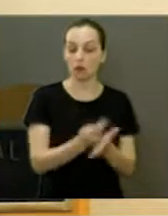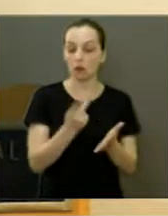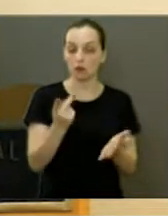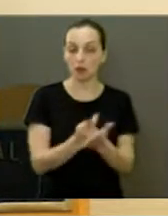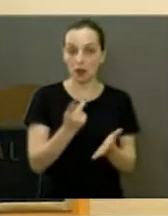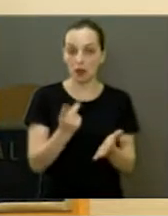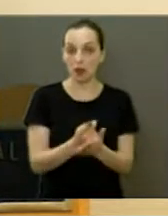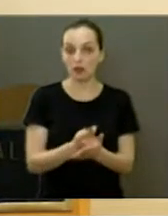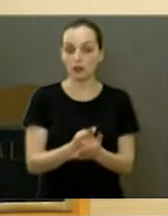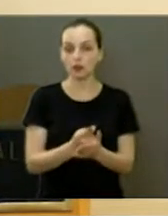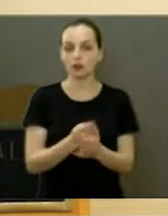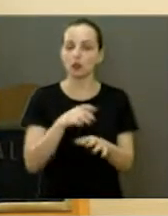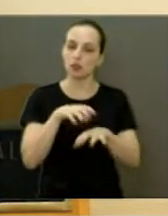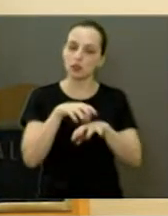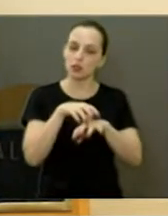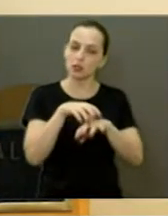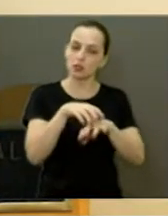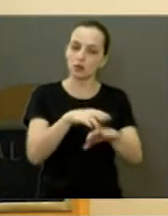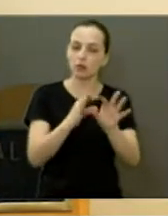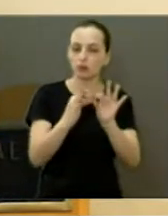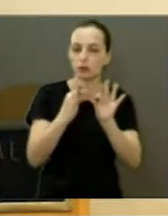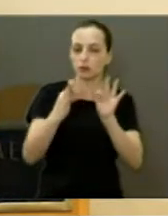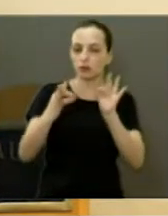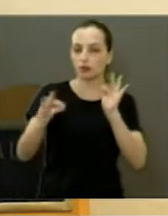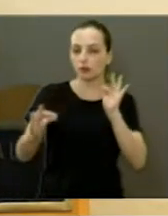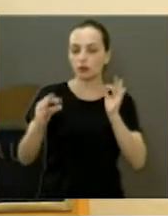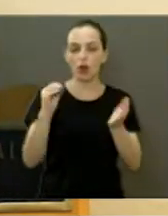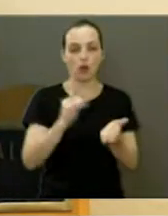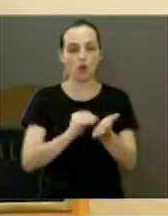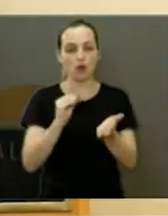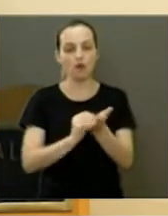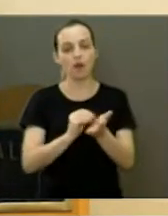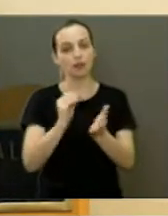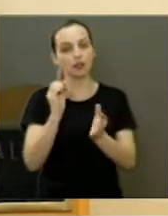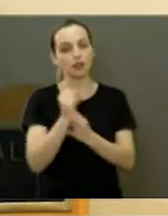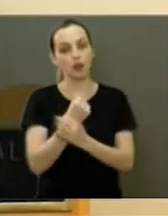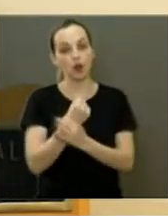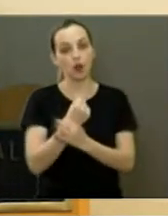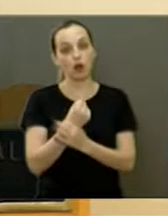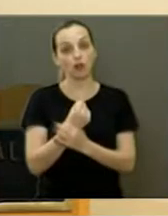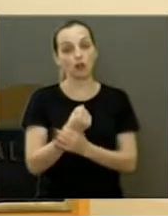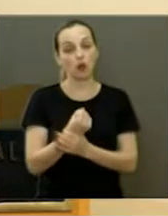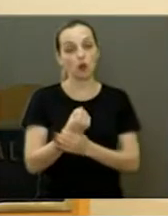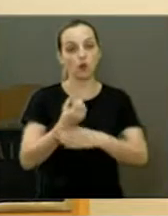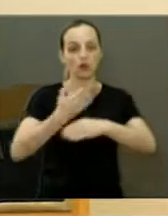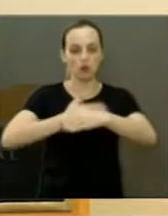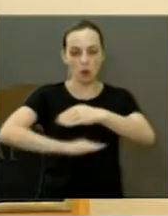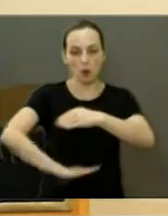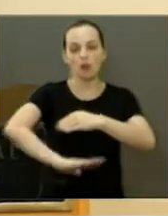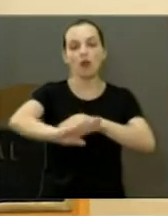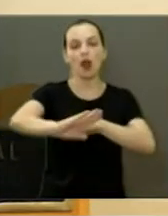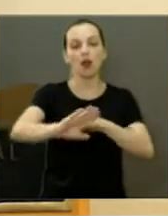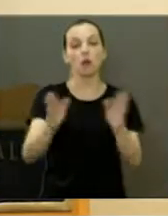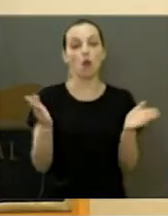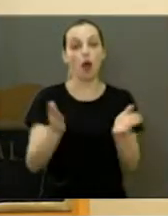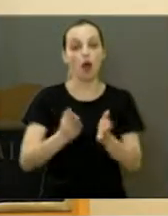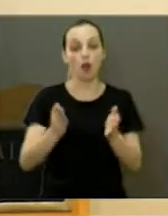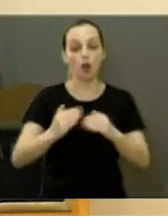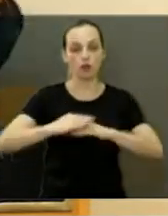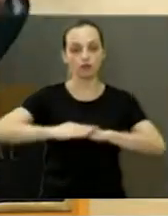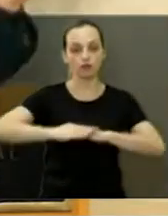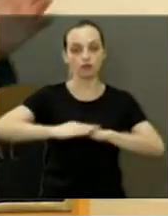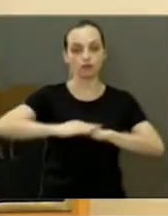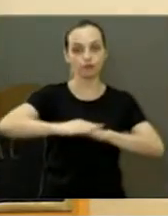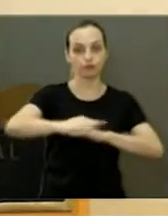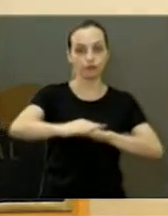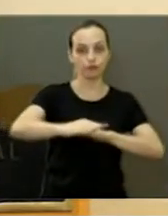Transporte longe, segurança precária, e agora parece que tamparam os buracos que estavam tanto reclamando aqui, mas